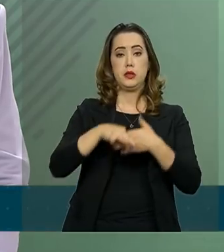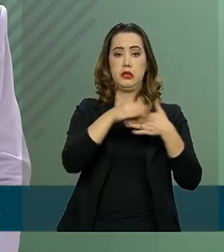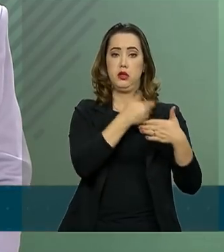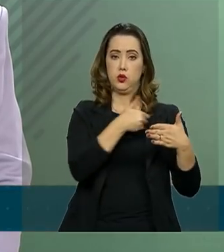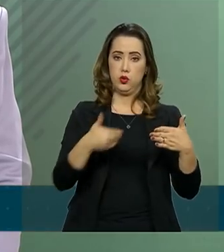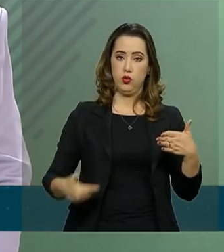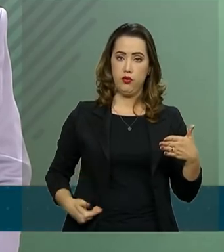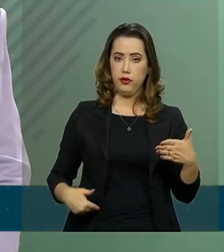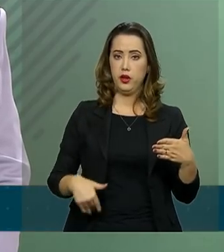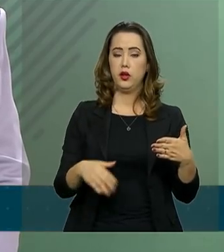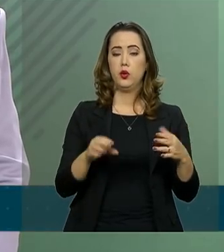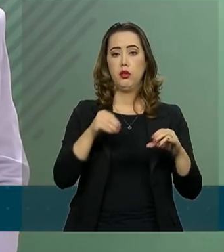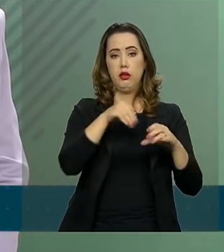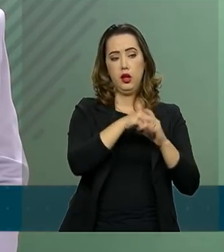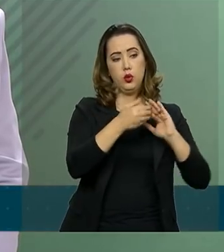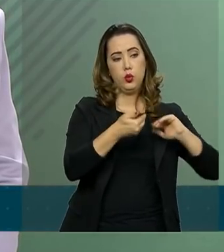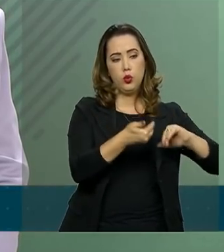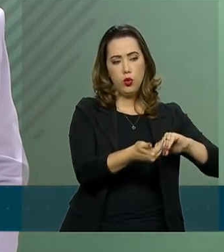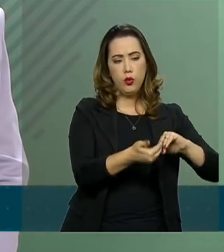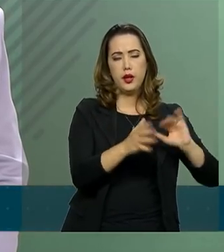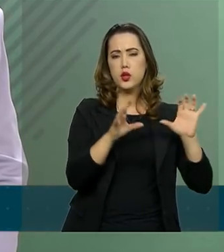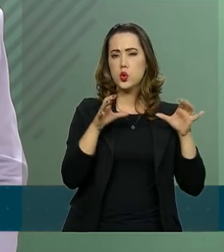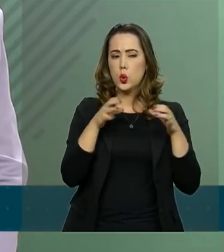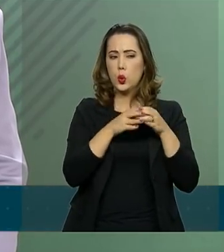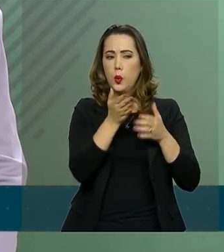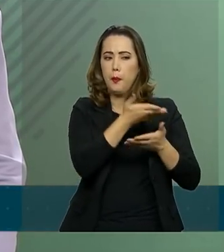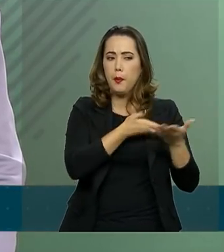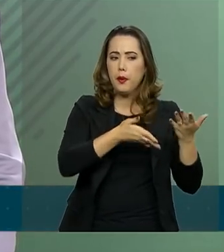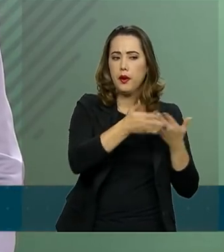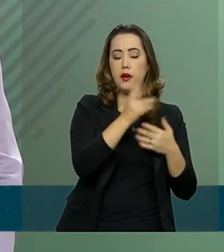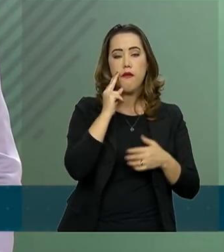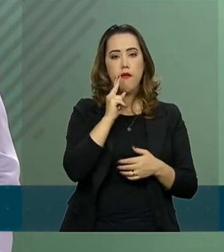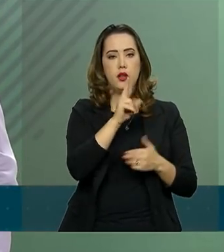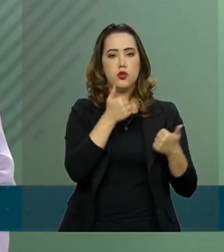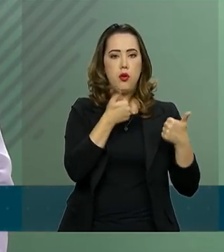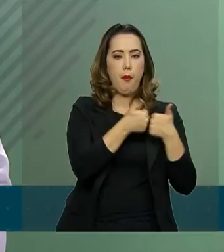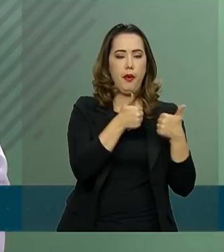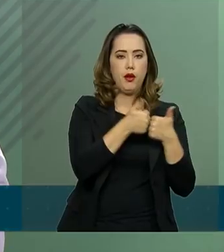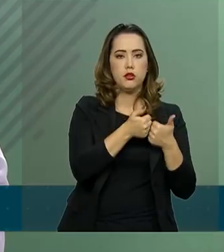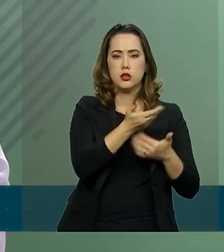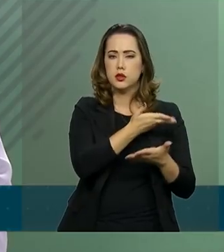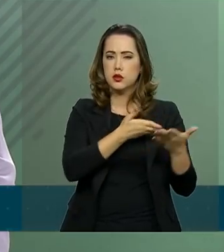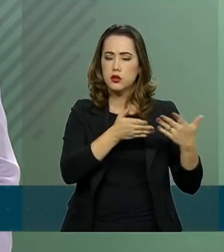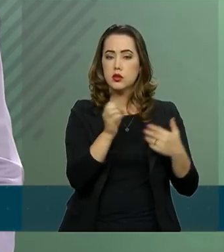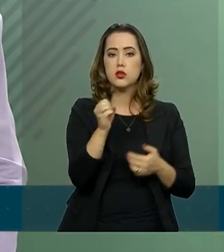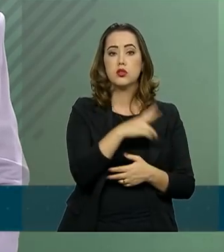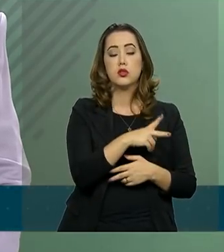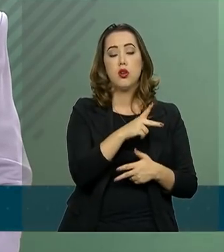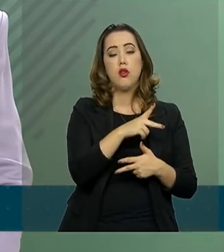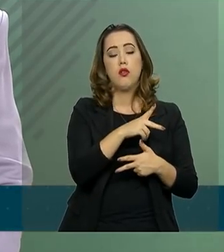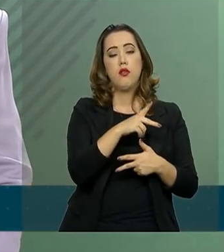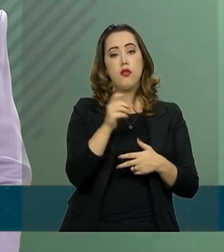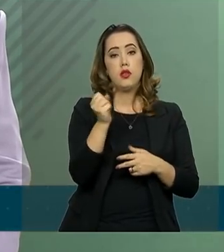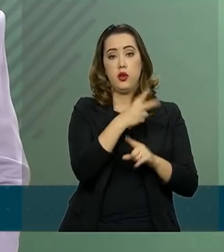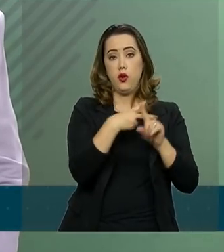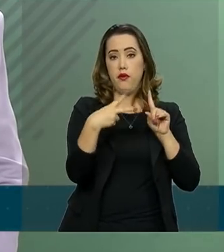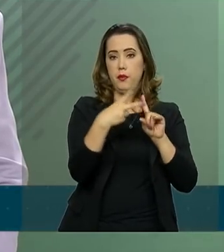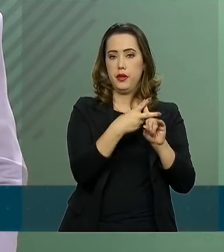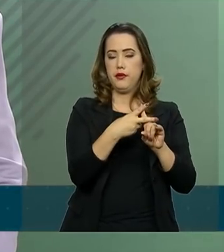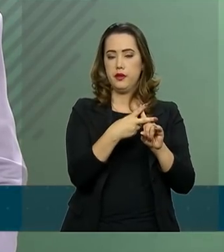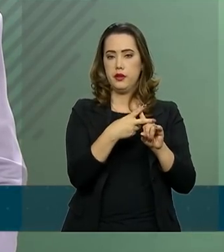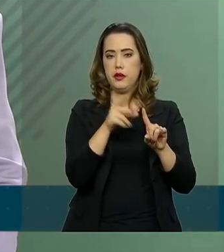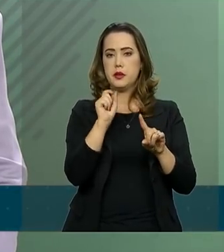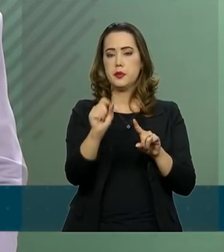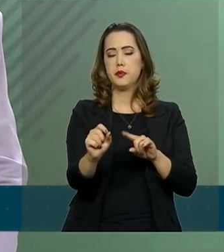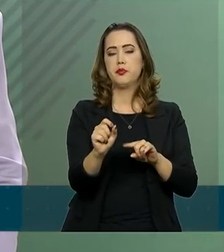e a equipe de articulação acompanham as negociações sobre a nova Previdência para que